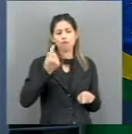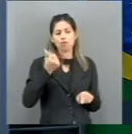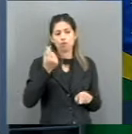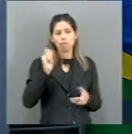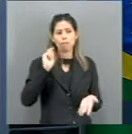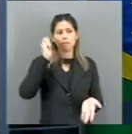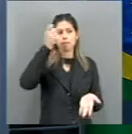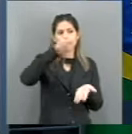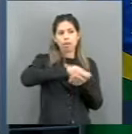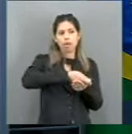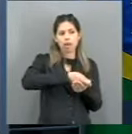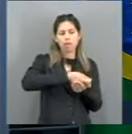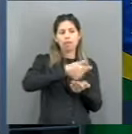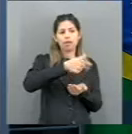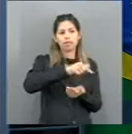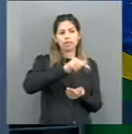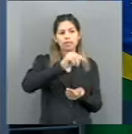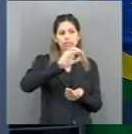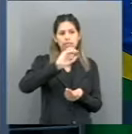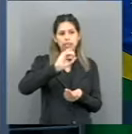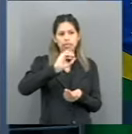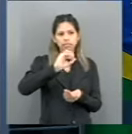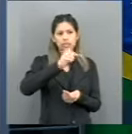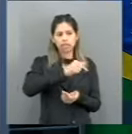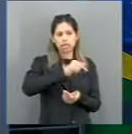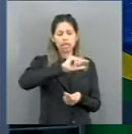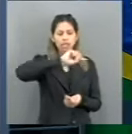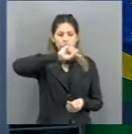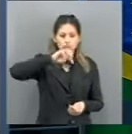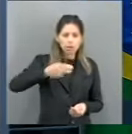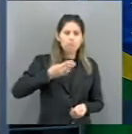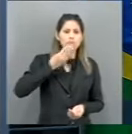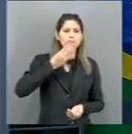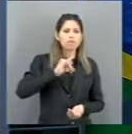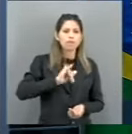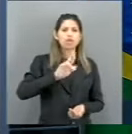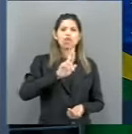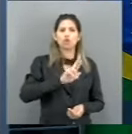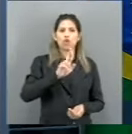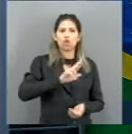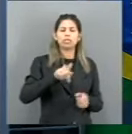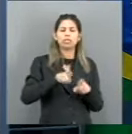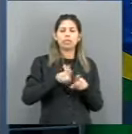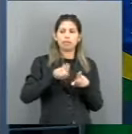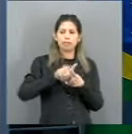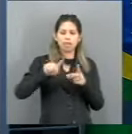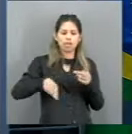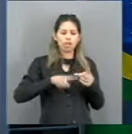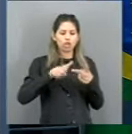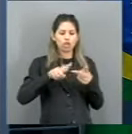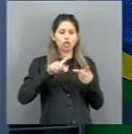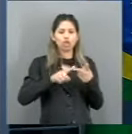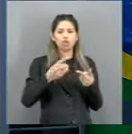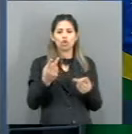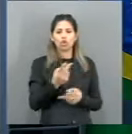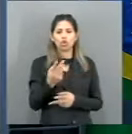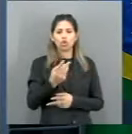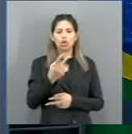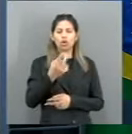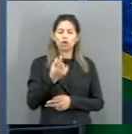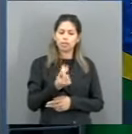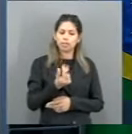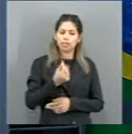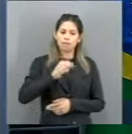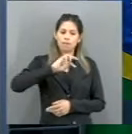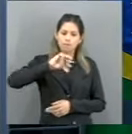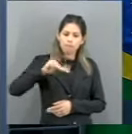pago pelas vinícolas, e 2 milhões ficando, então, para distribuir além da indenização